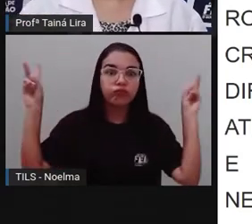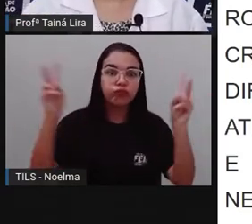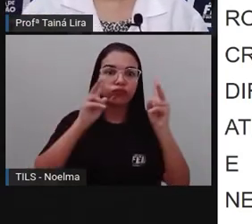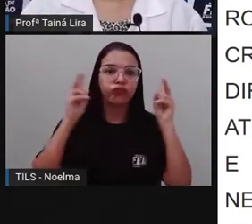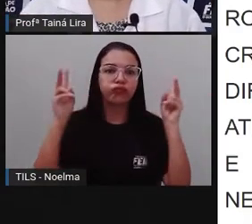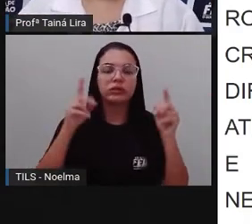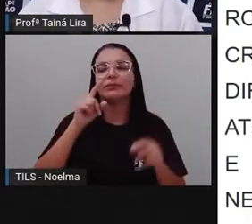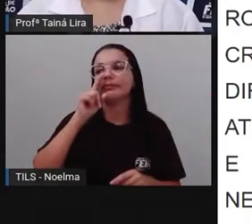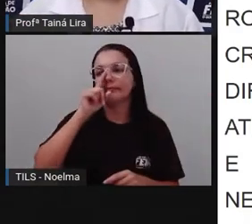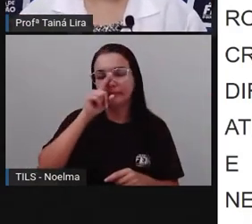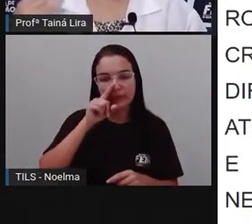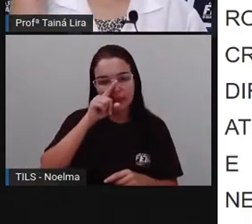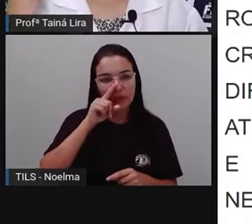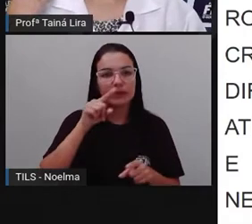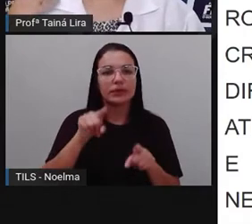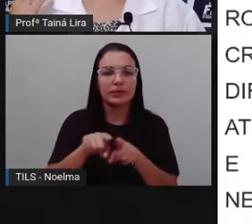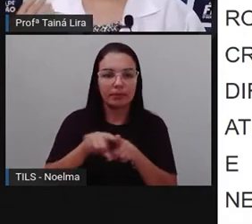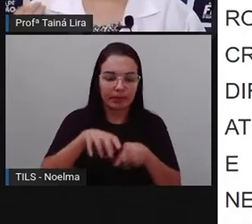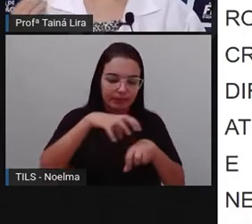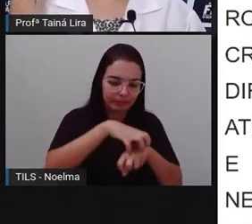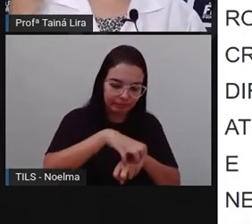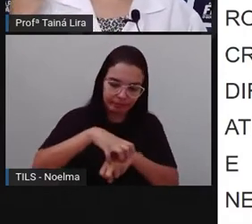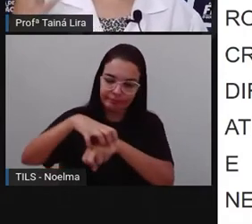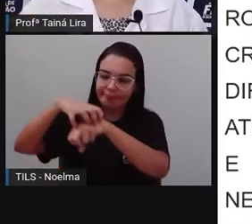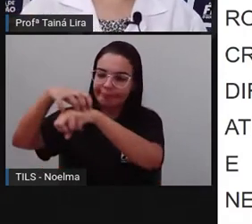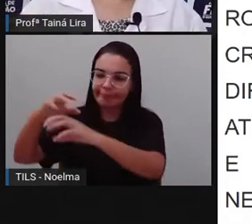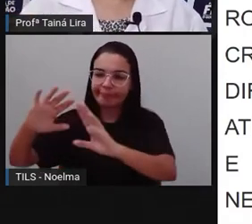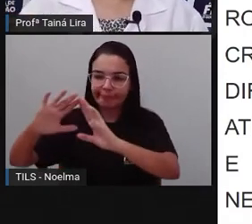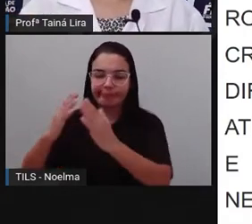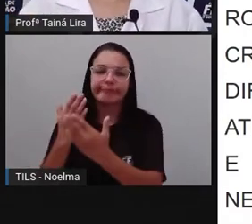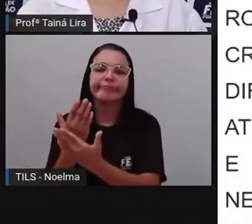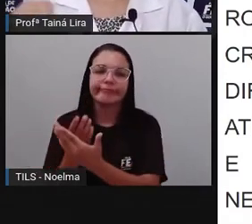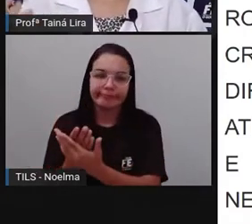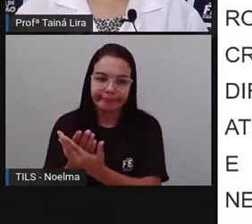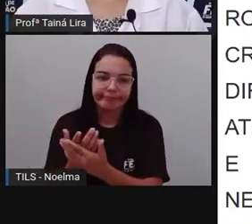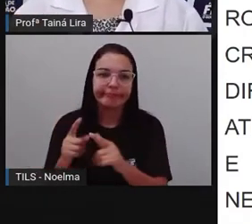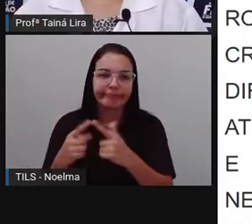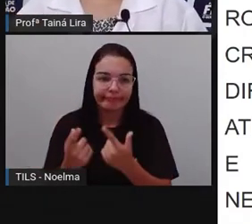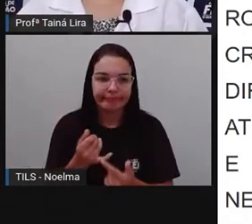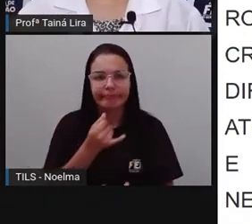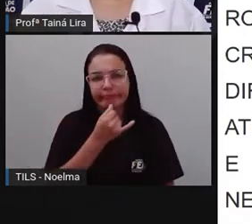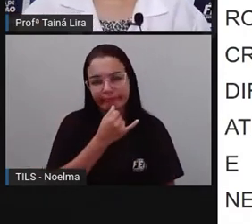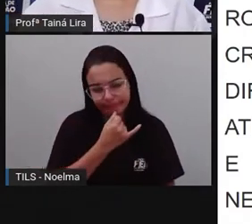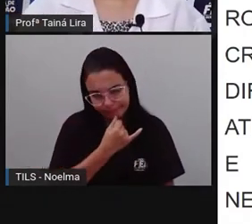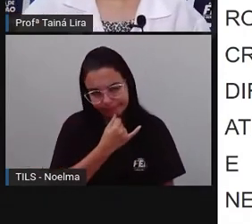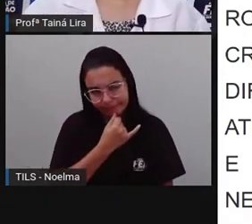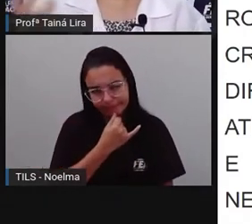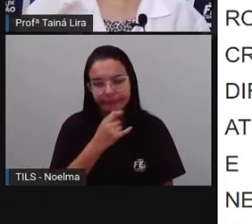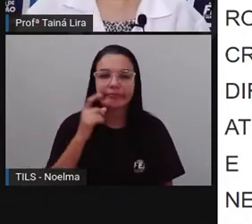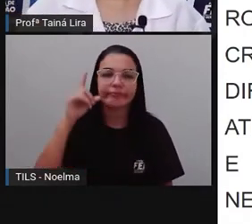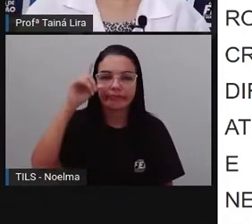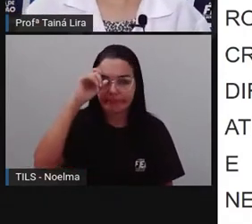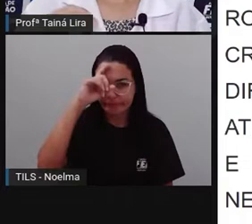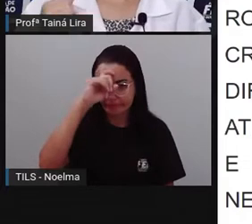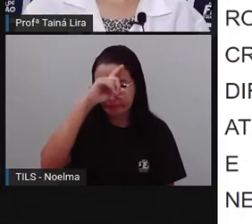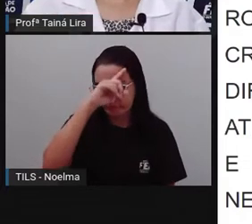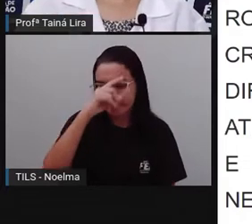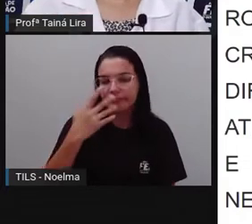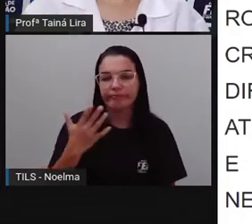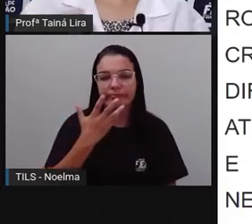perigoso para atravessar. Então, são dificuldades que, infelizmente, a criança ribeirinha